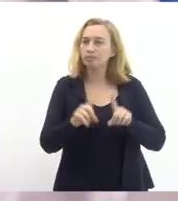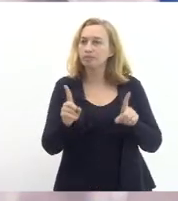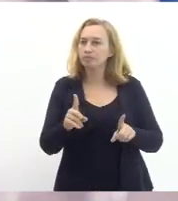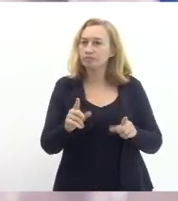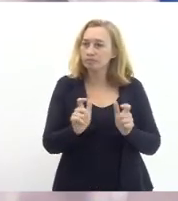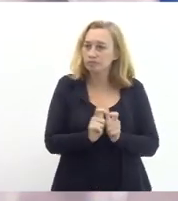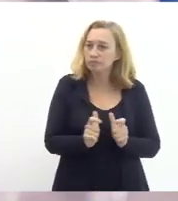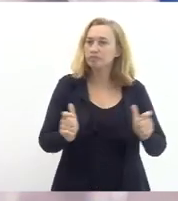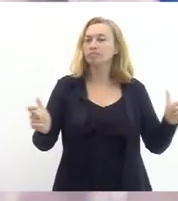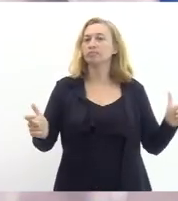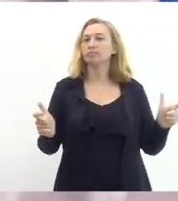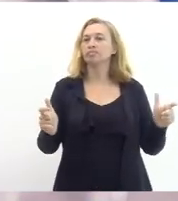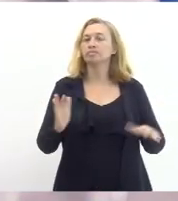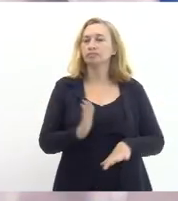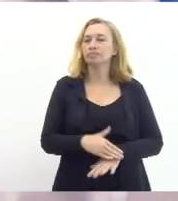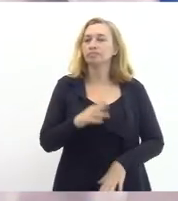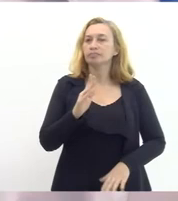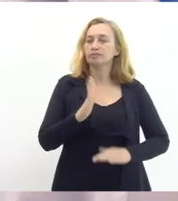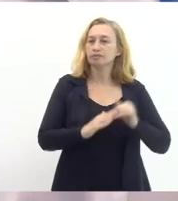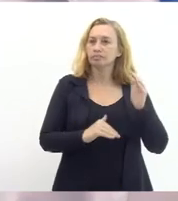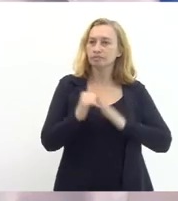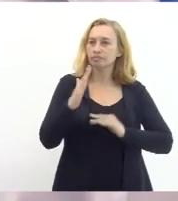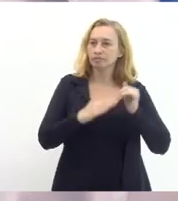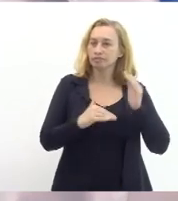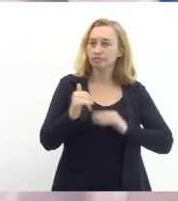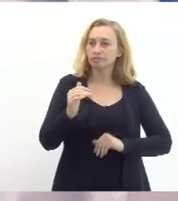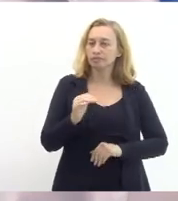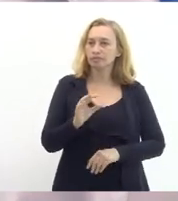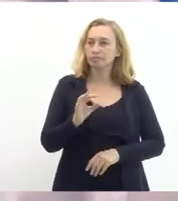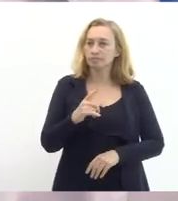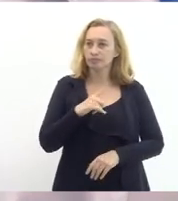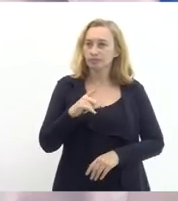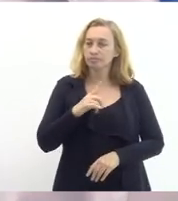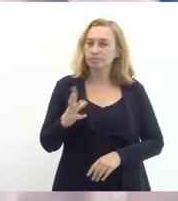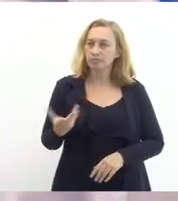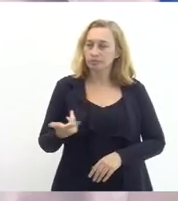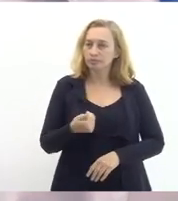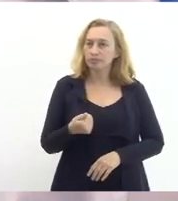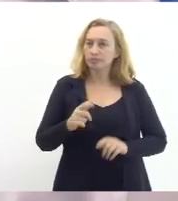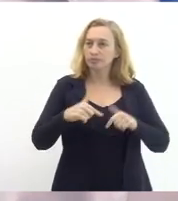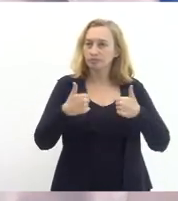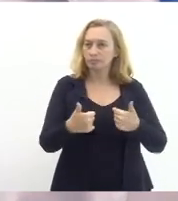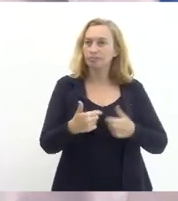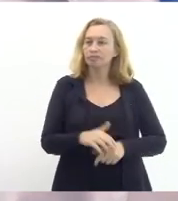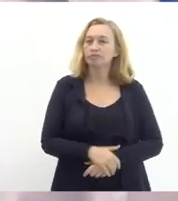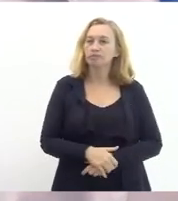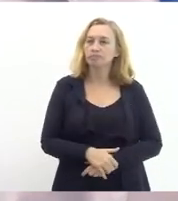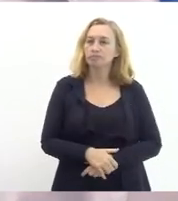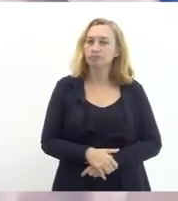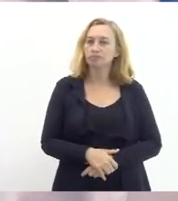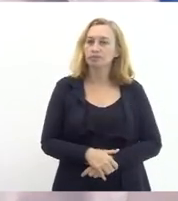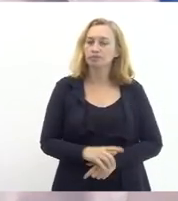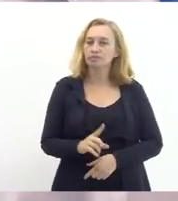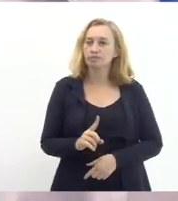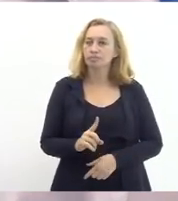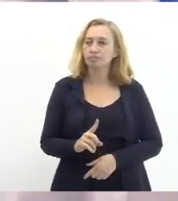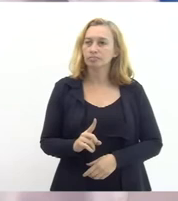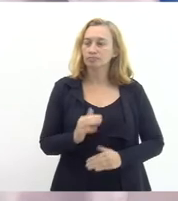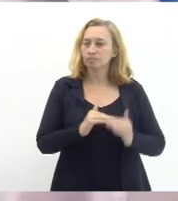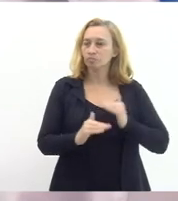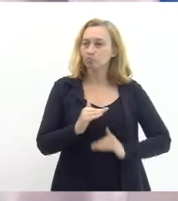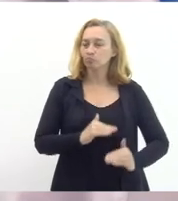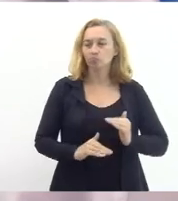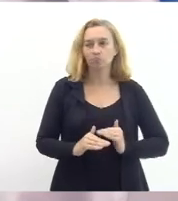leque mais amplo para garantir que tenha condições de funcionamento e não não viva um processo de